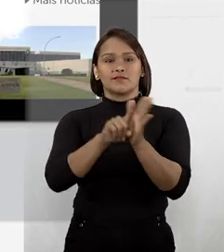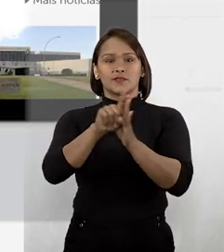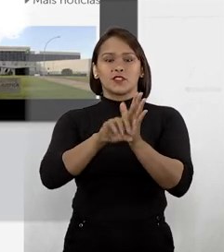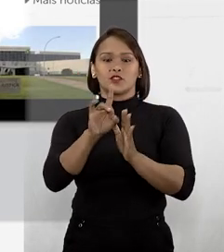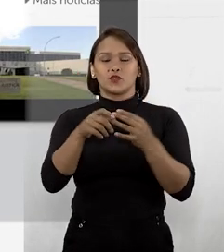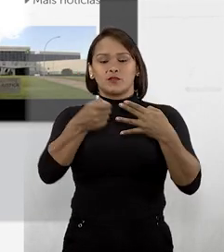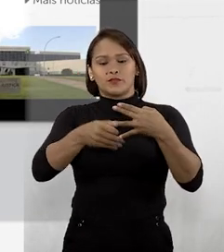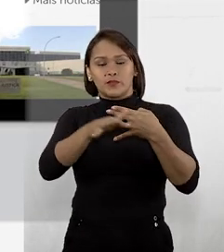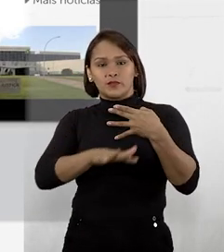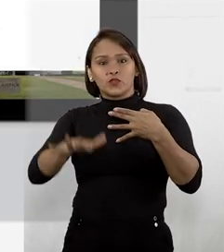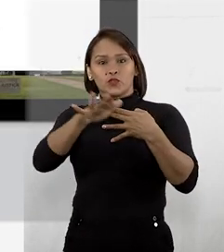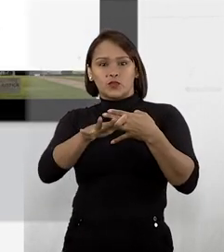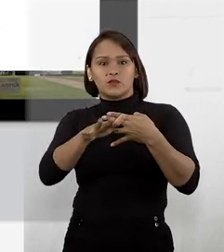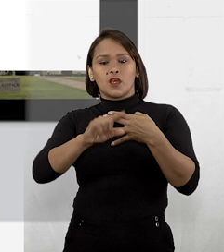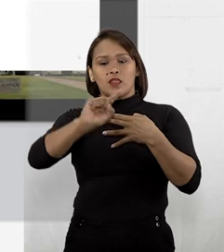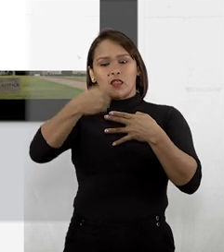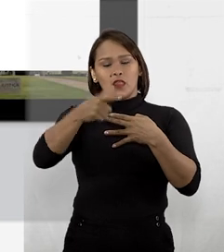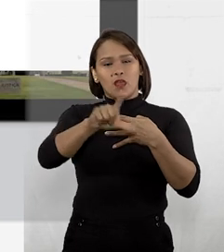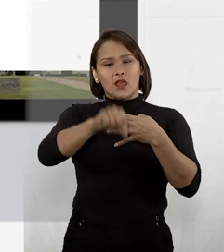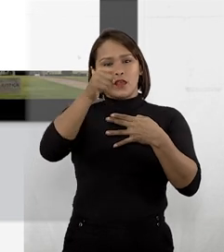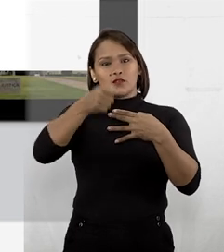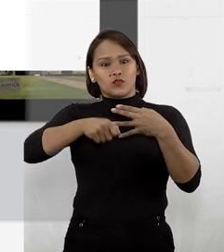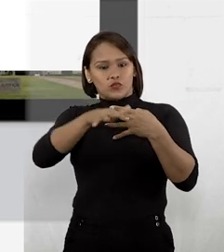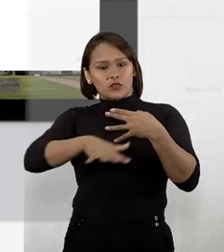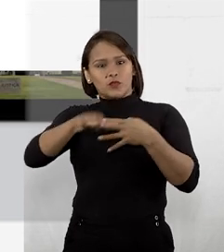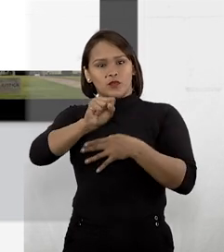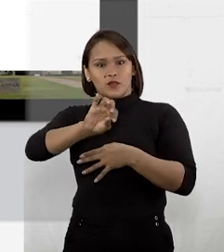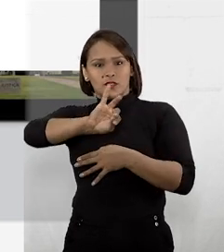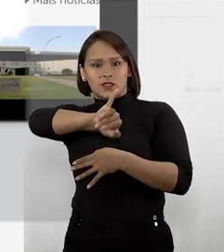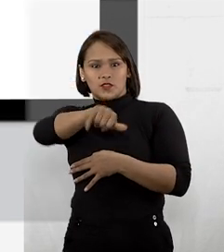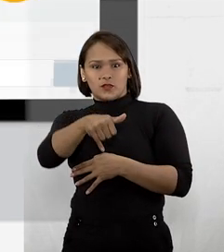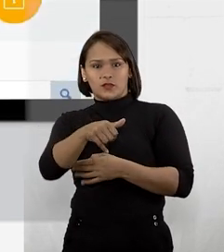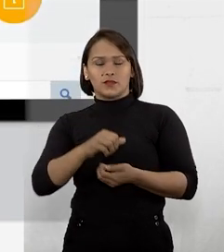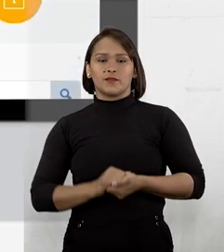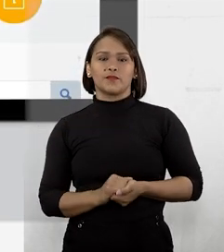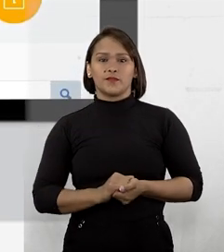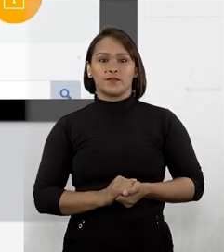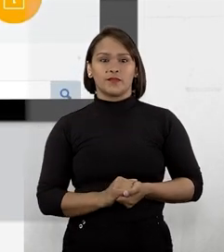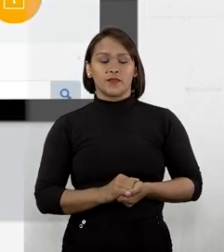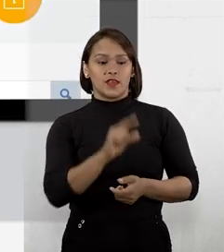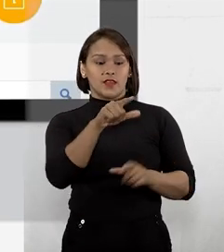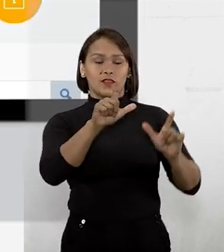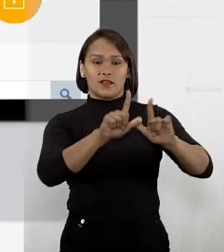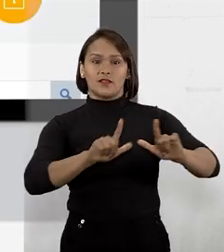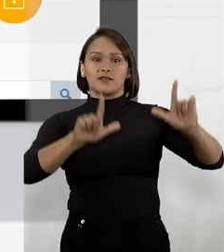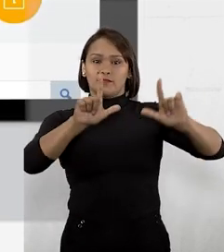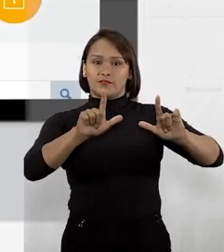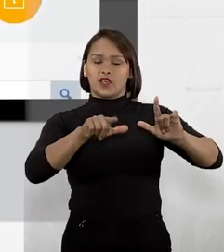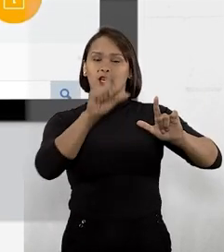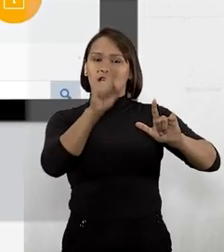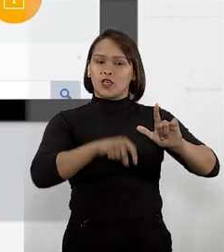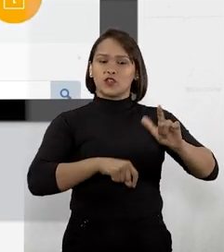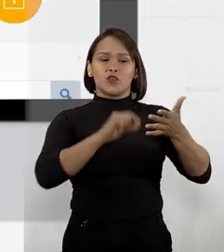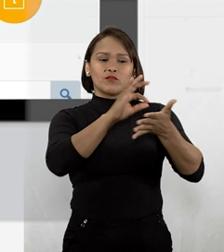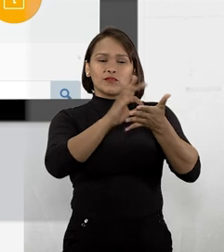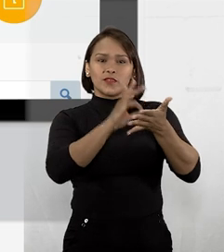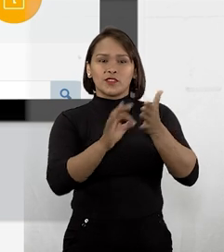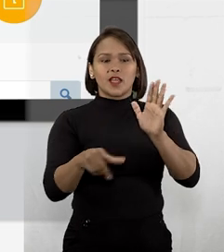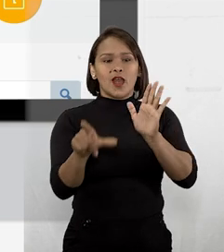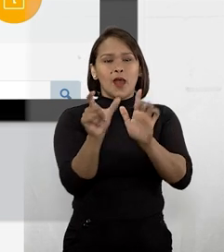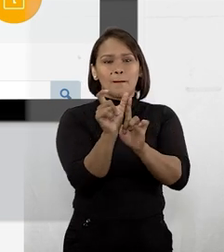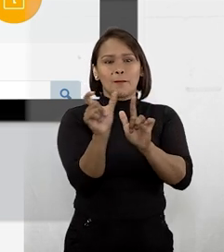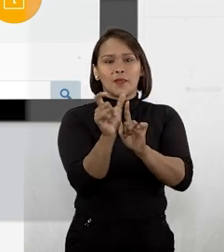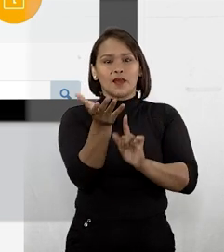pesquisa, basta clicar em jurisprudência e selecionar jurisprudência do STJ. Nessa página é só digitar aqui